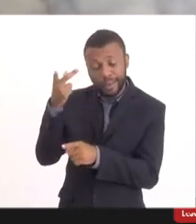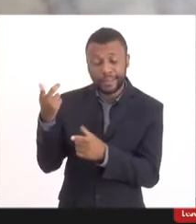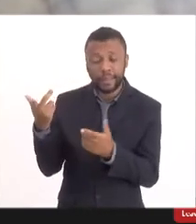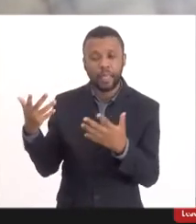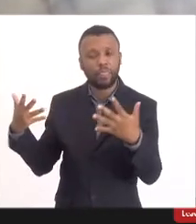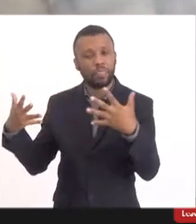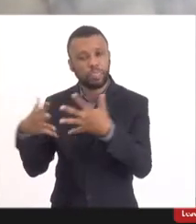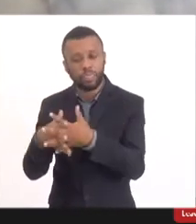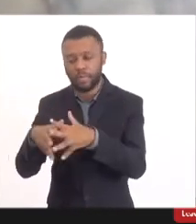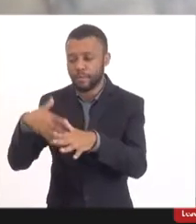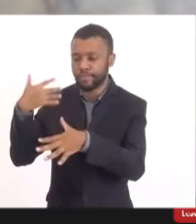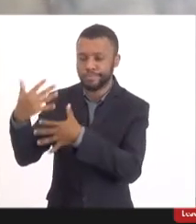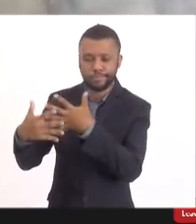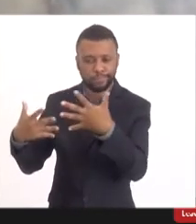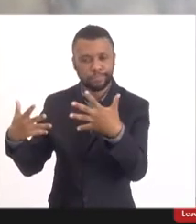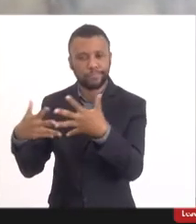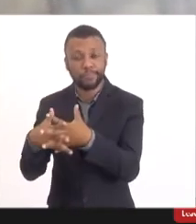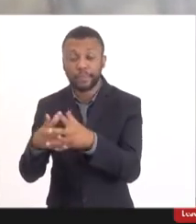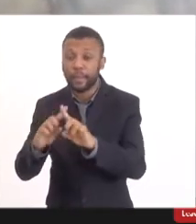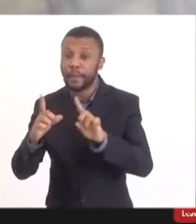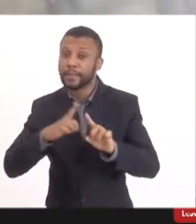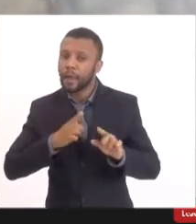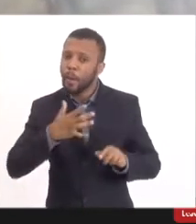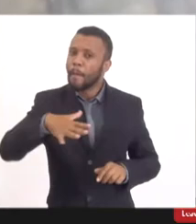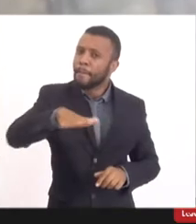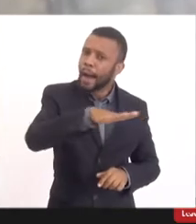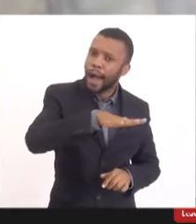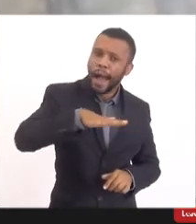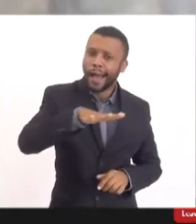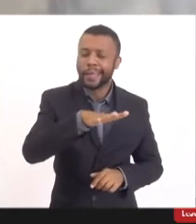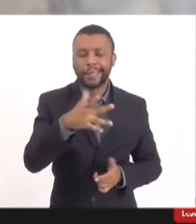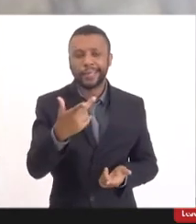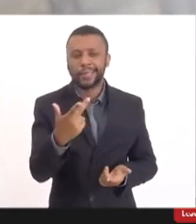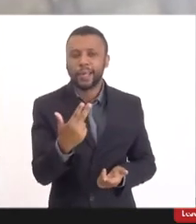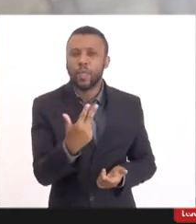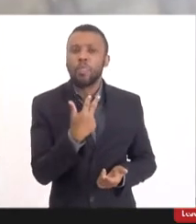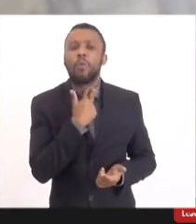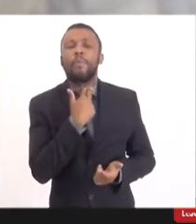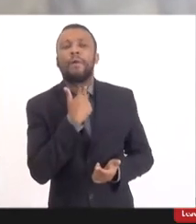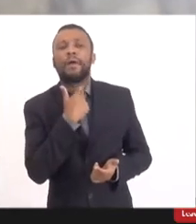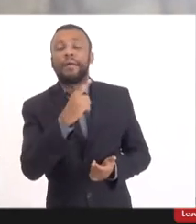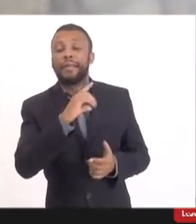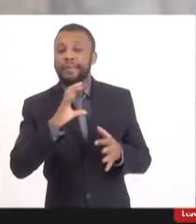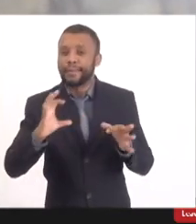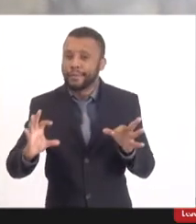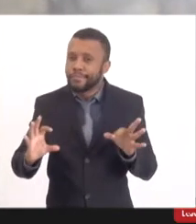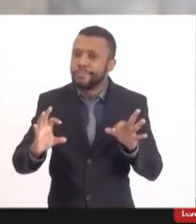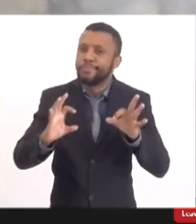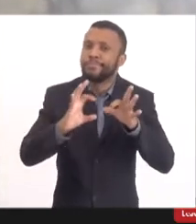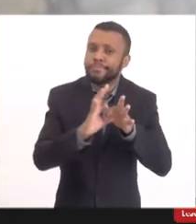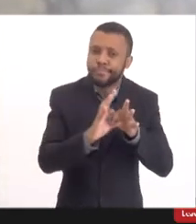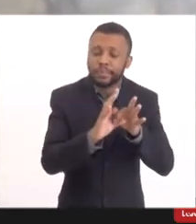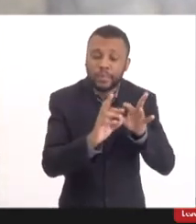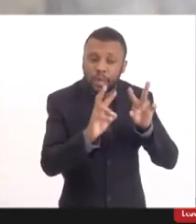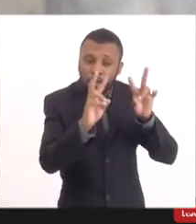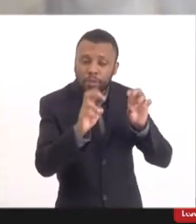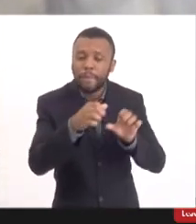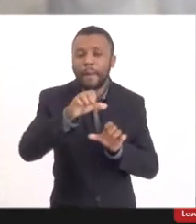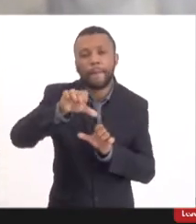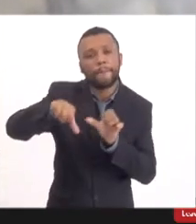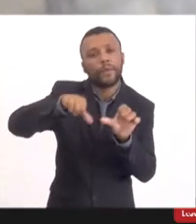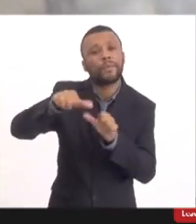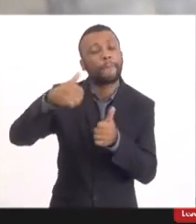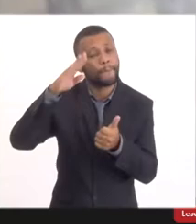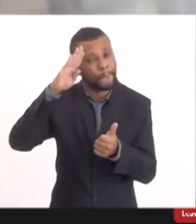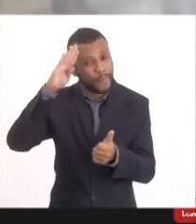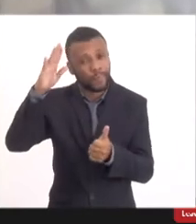perde essa eficiência que é em relação à notificação principalmente